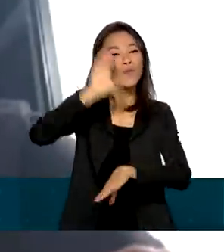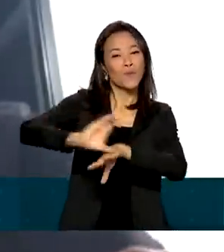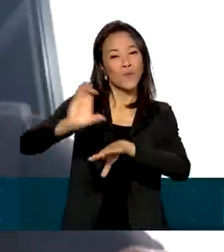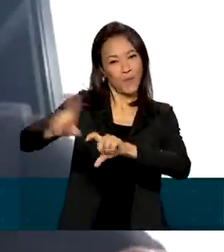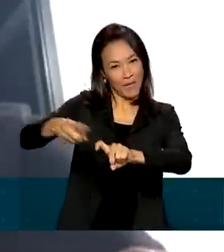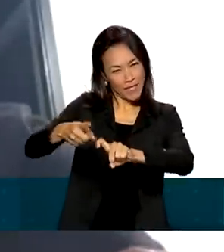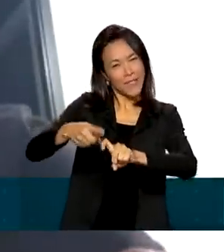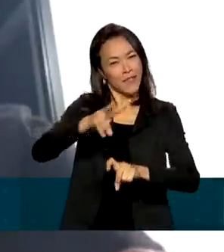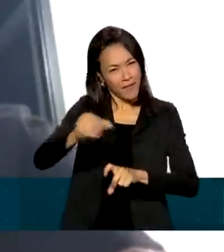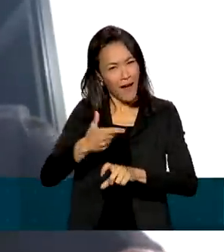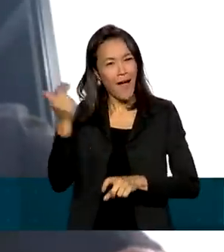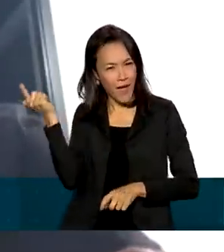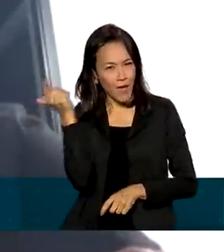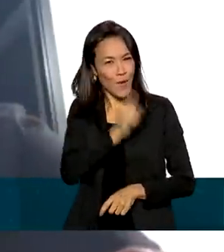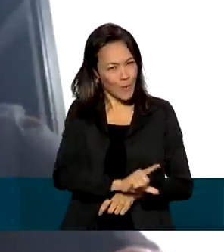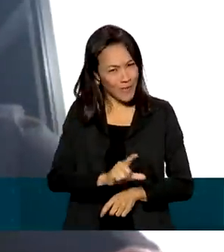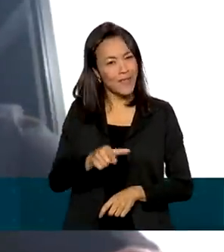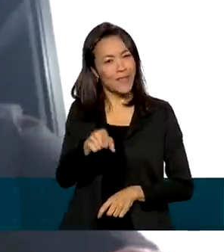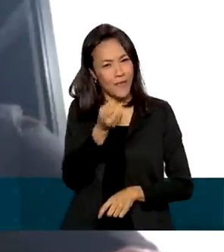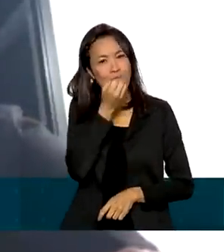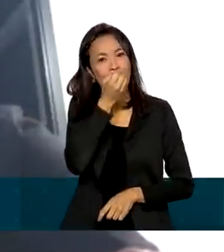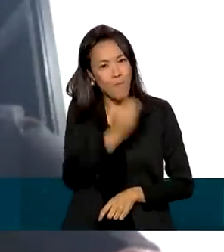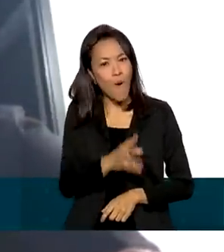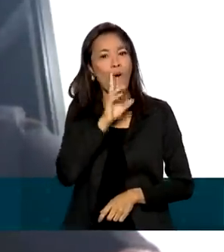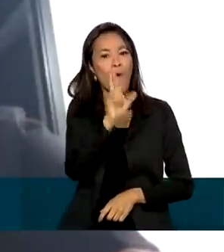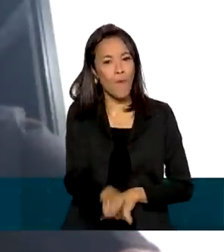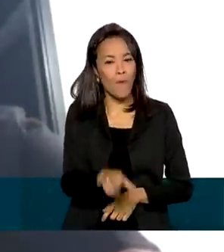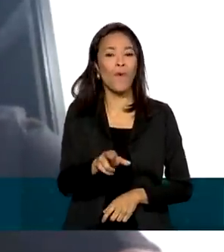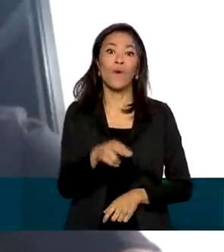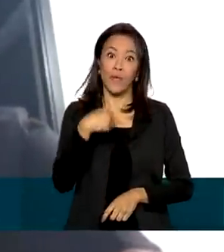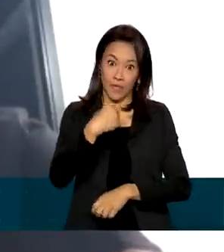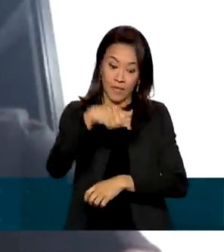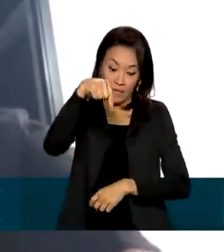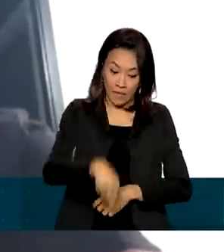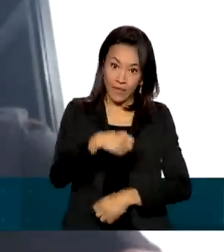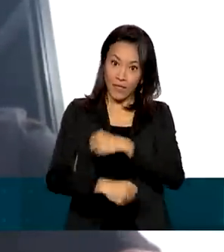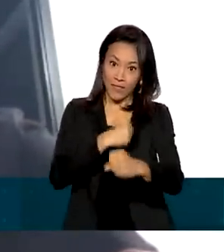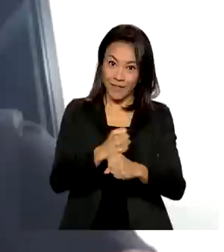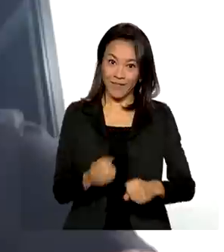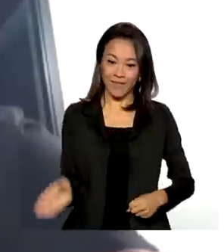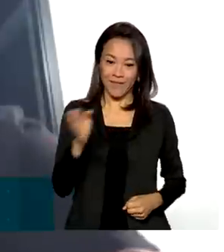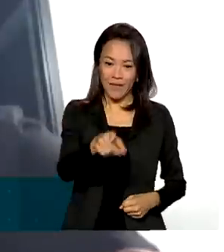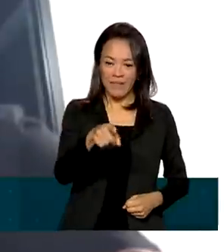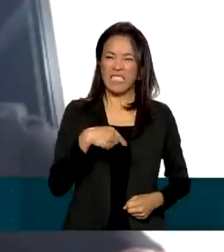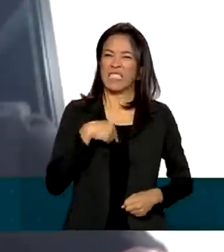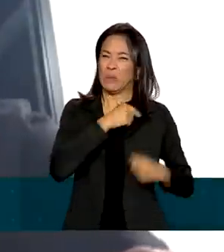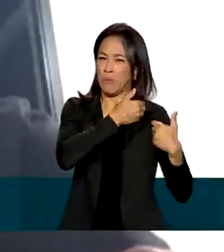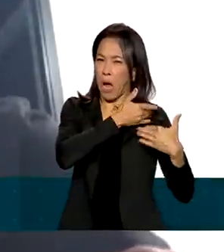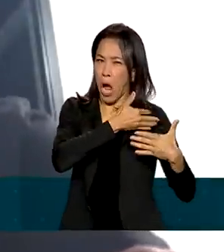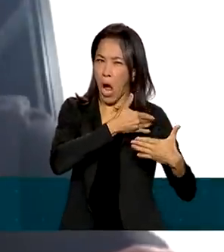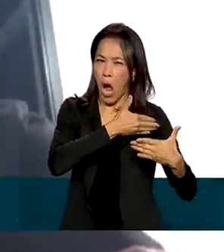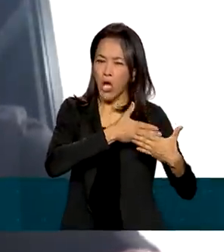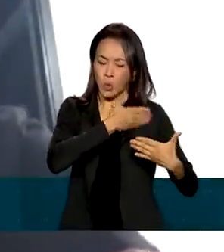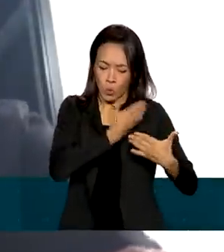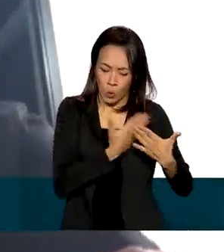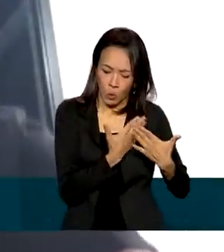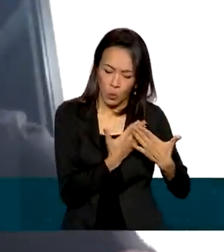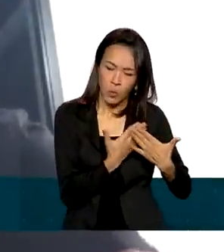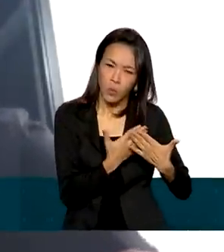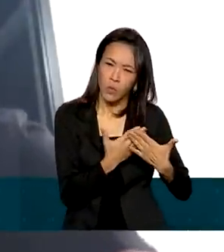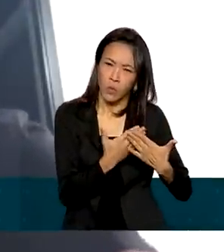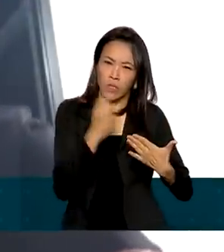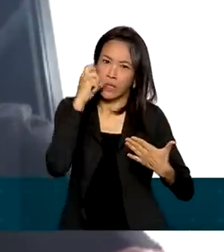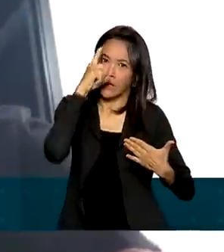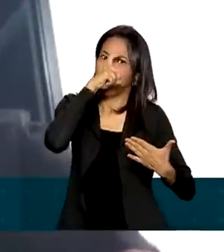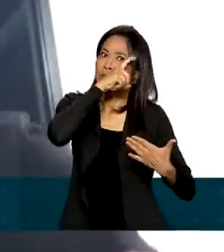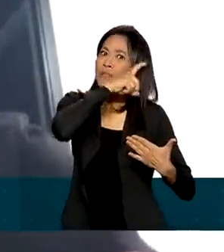confiante de que vai alcançar um bom resultado em 2022. Tem sido uma jornada muito árdua, muito difícil, mas